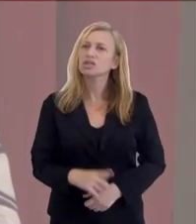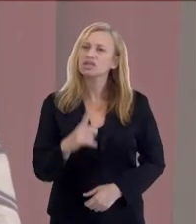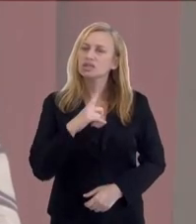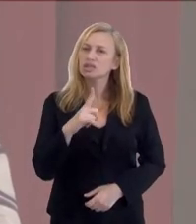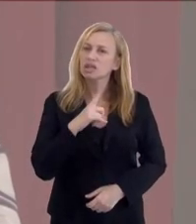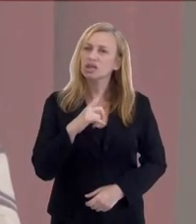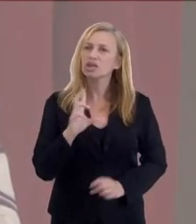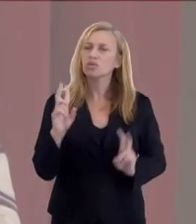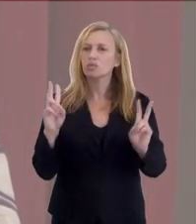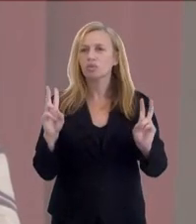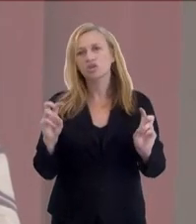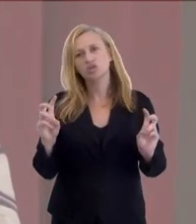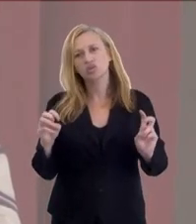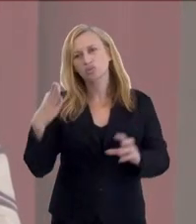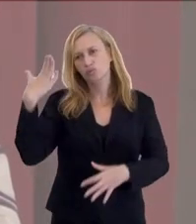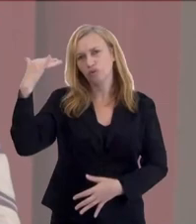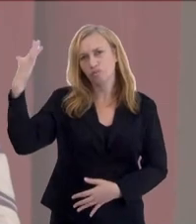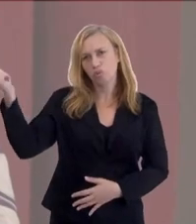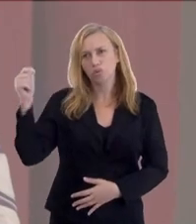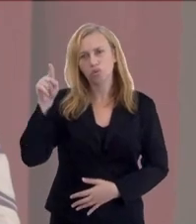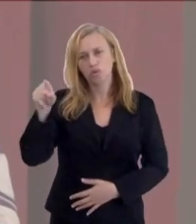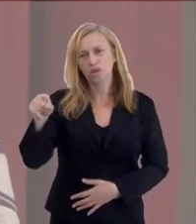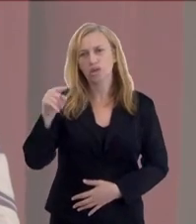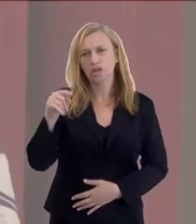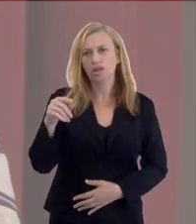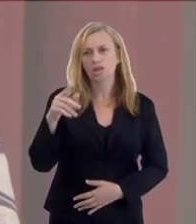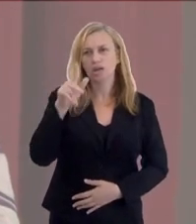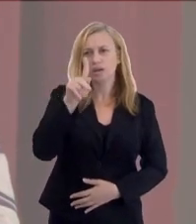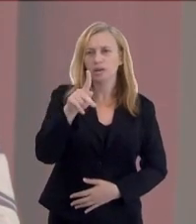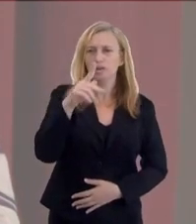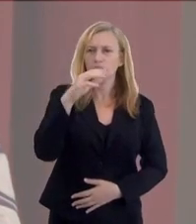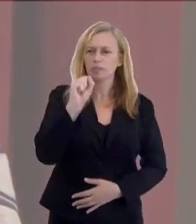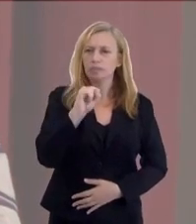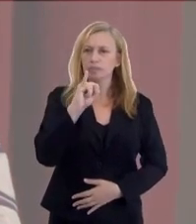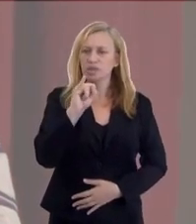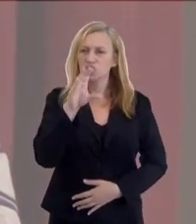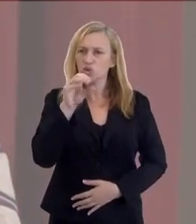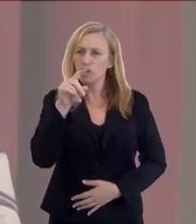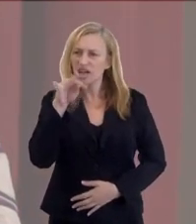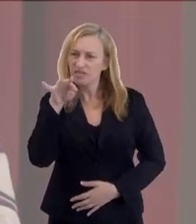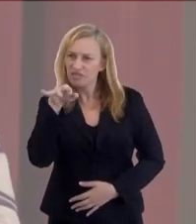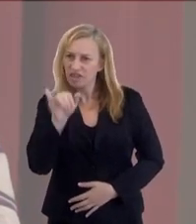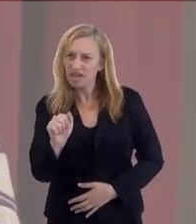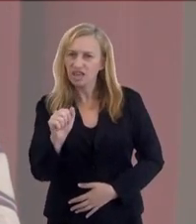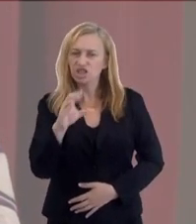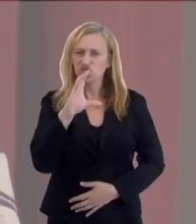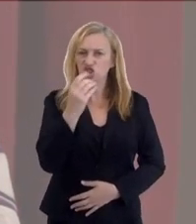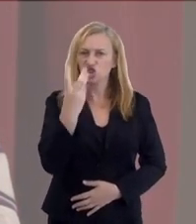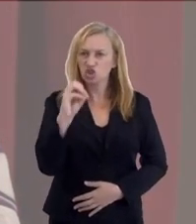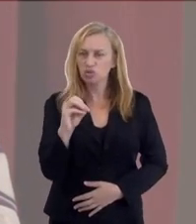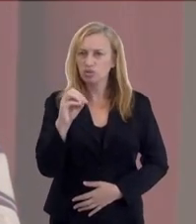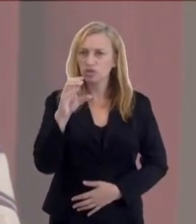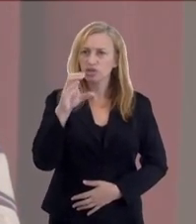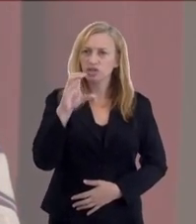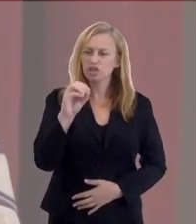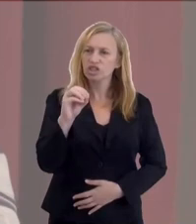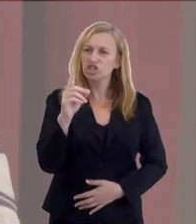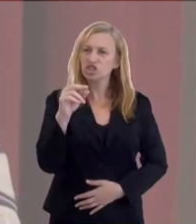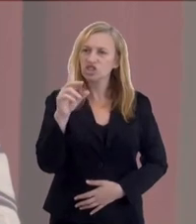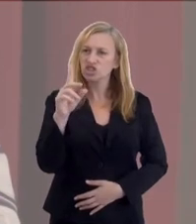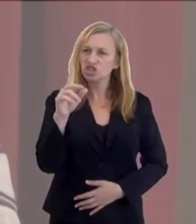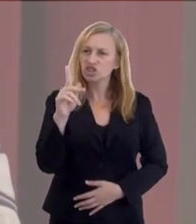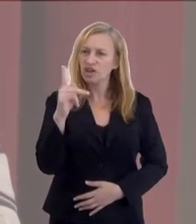Em Minas, nós temos um caso muito conhecido de uma psicografia do Chico Xavier